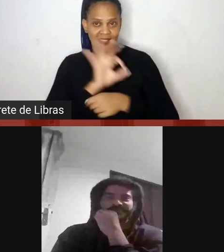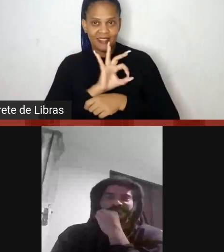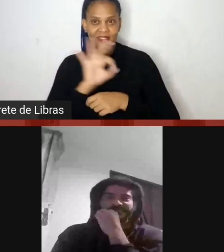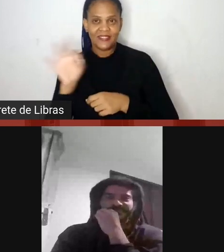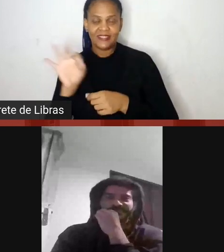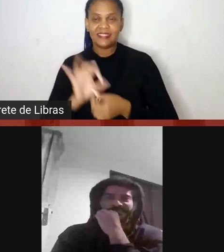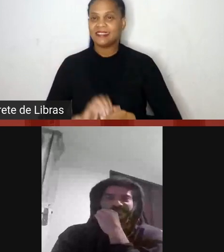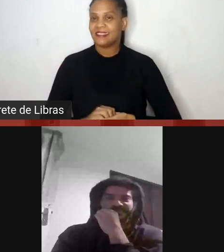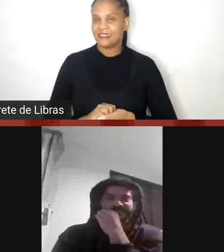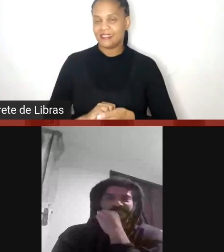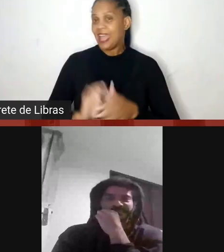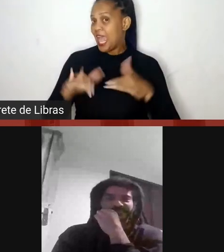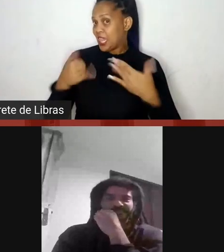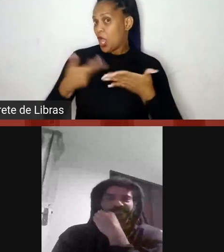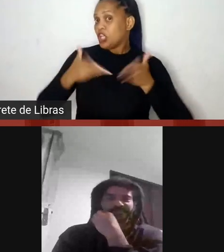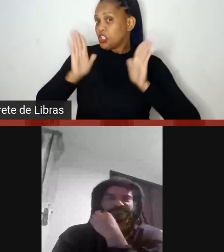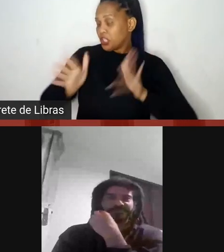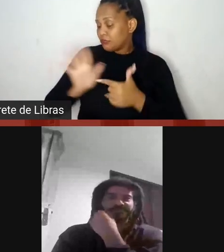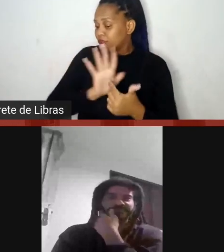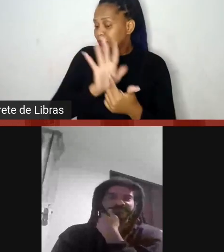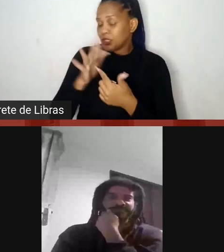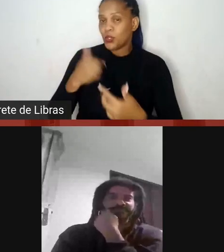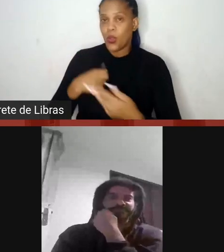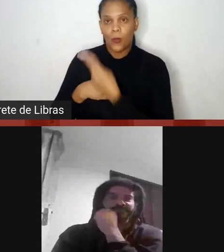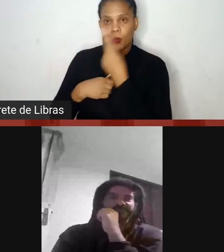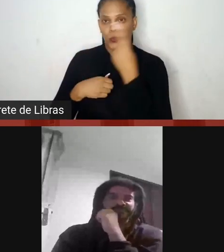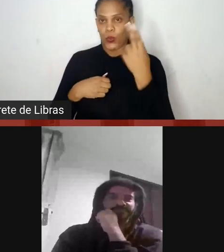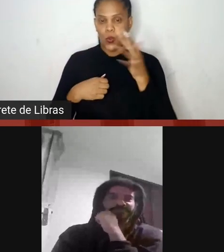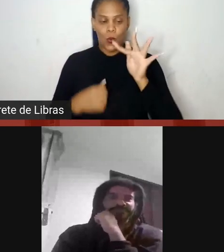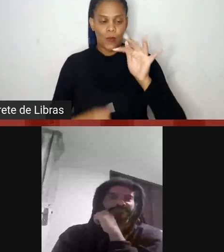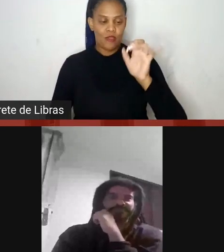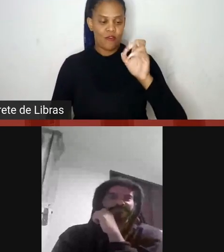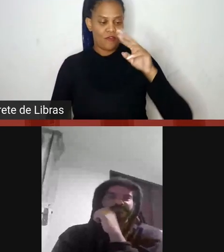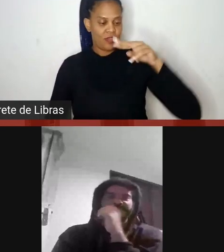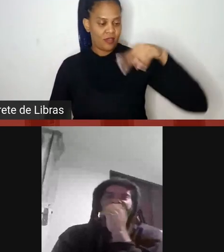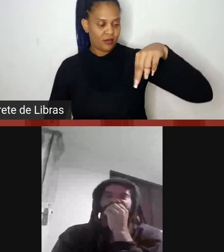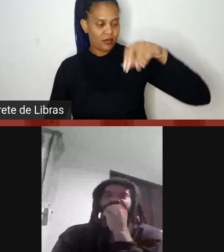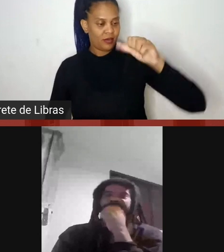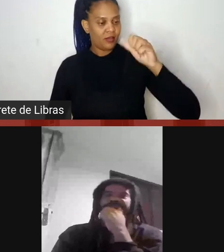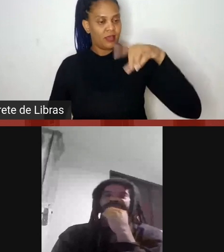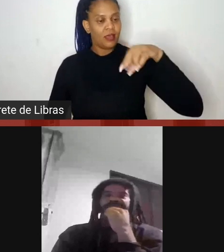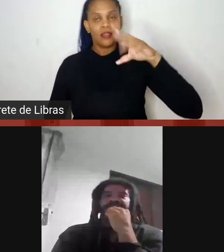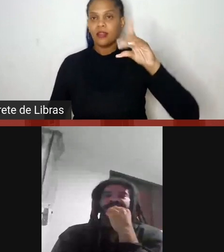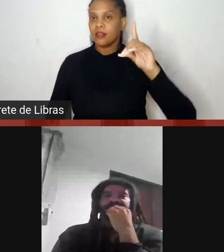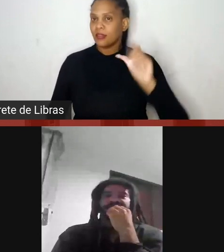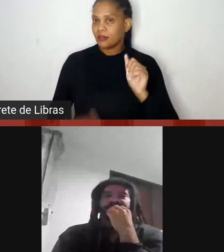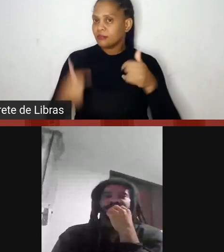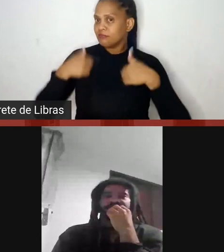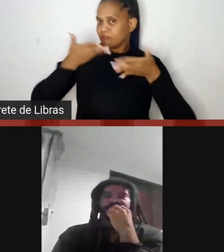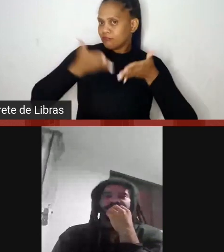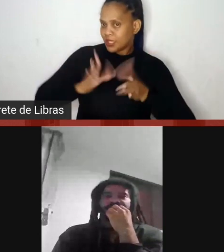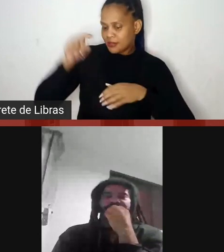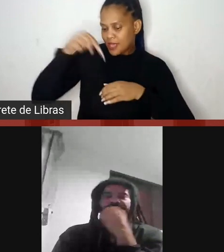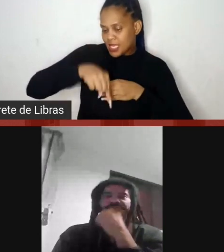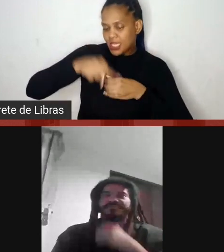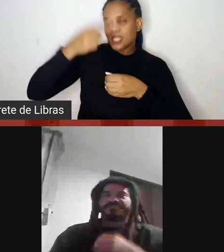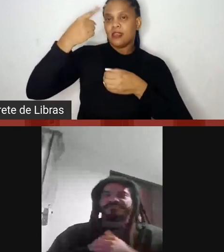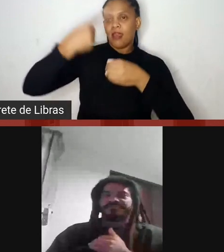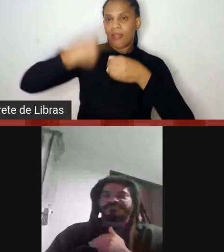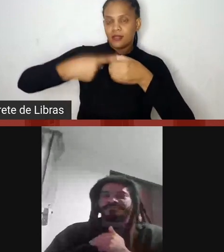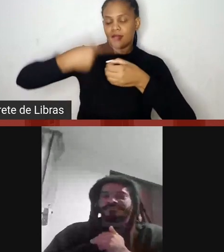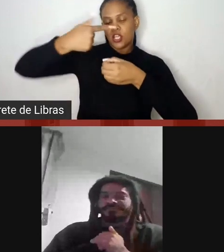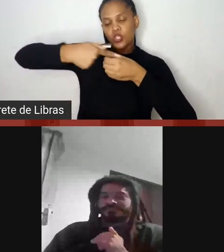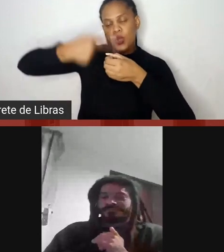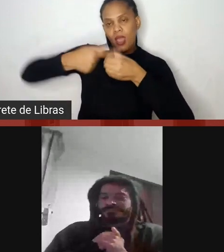Como ele já me apresentou, me chamo Fernanda Farias de Santos, sou nascida aqui na cidade de Goiás, dentro do